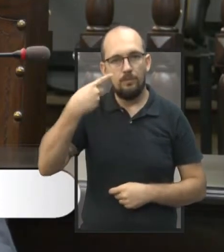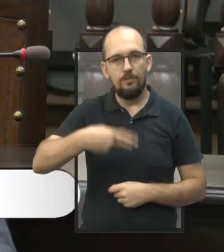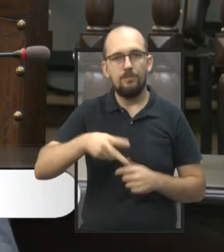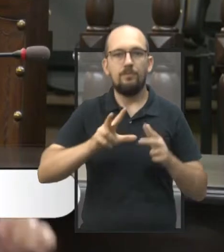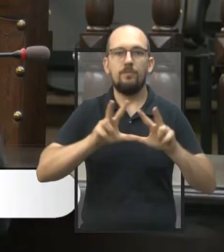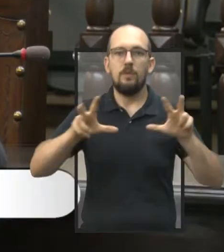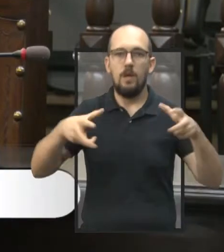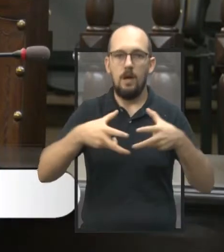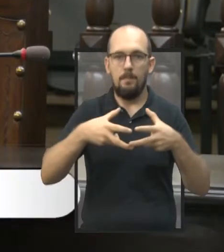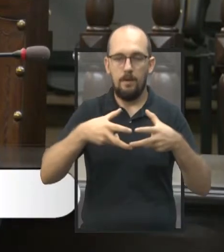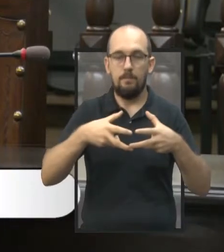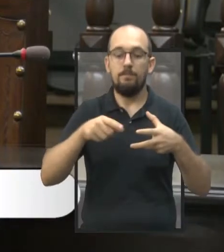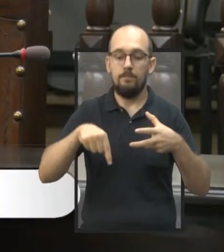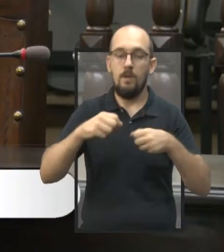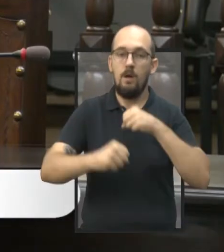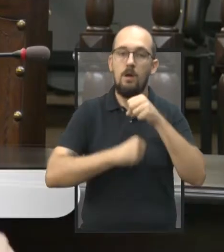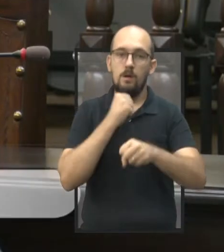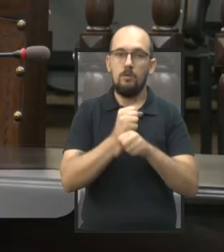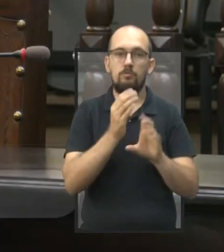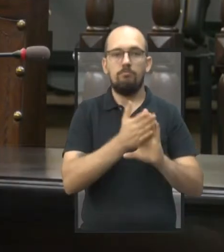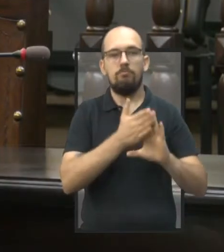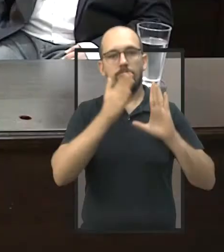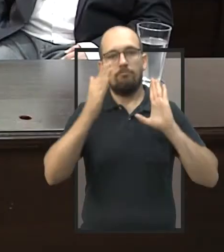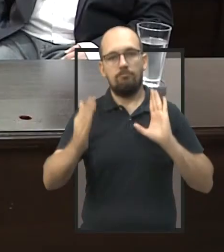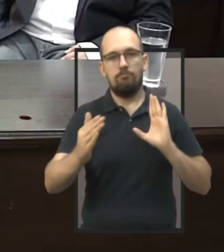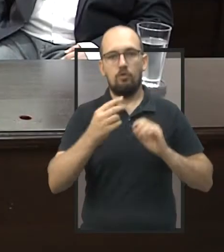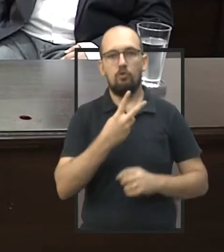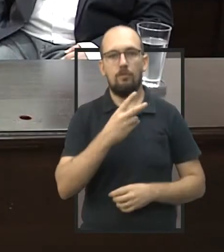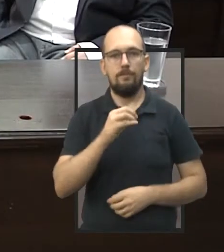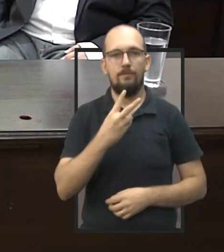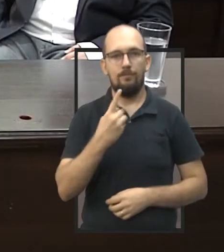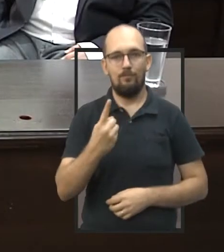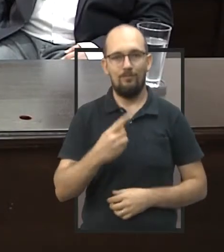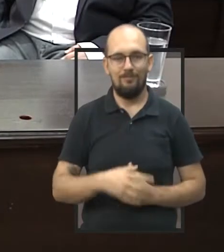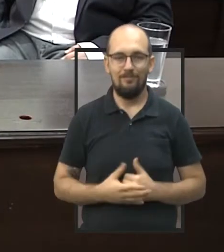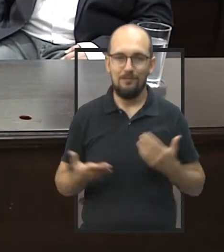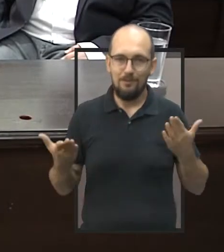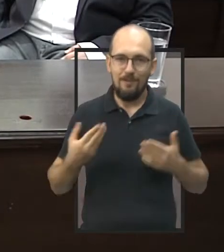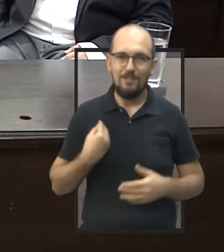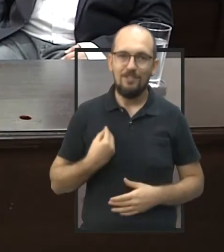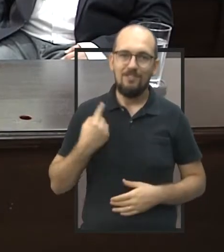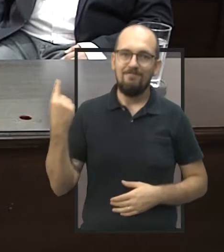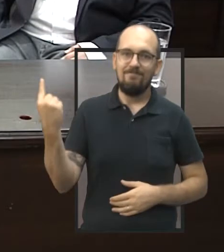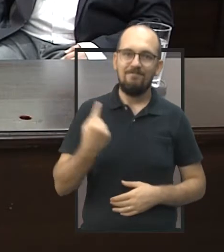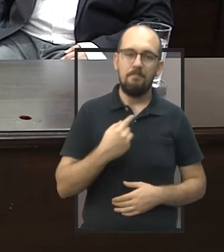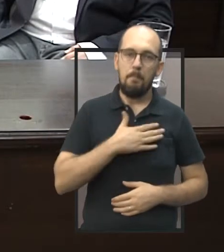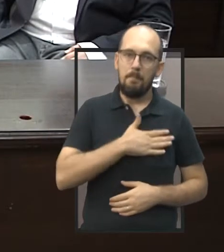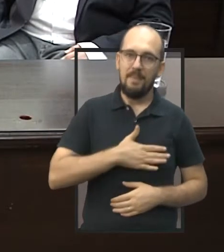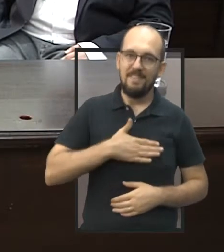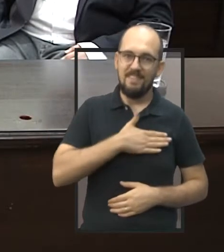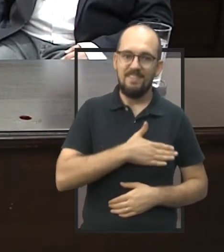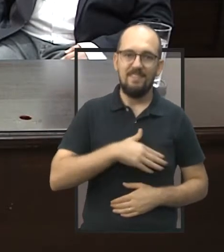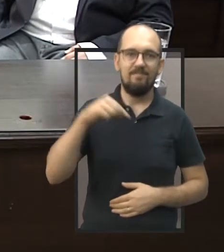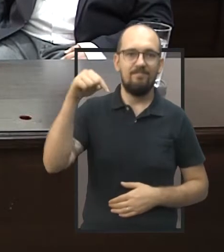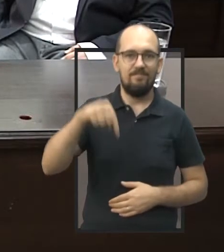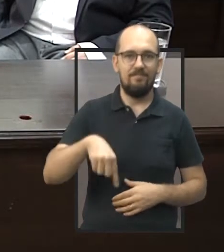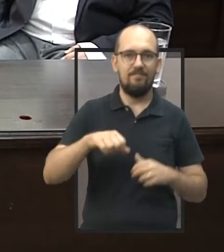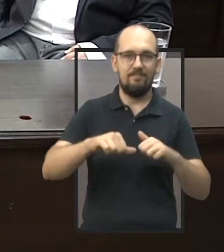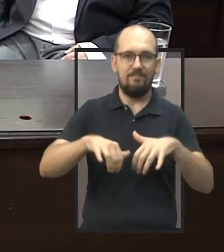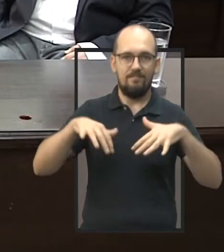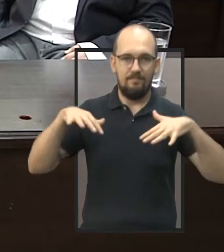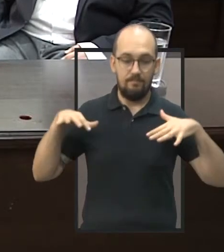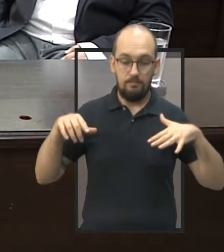aqui da Câmara Municipal em 2021. E nesta edição eu tenho prazer em receber aqui no plenário do Poder